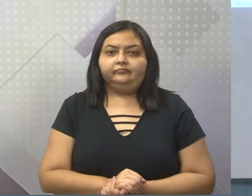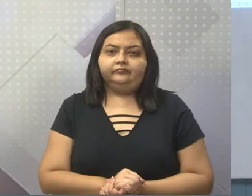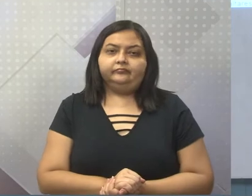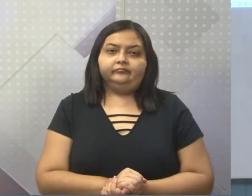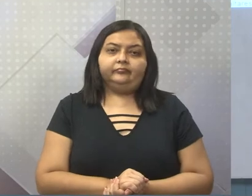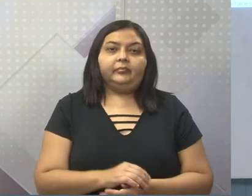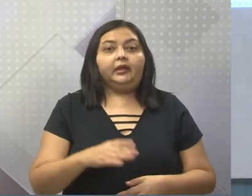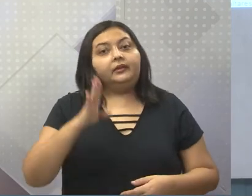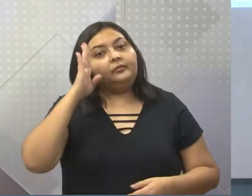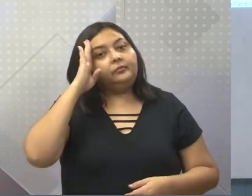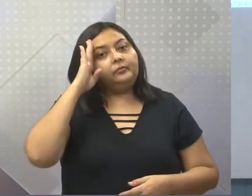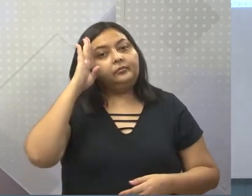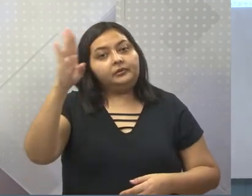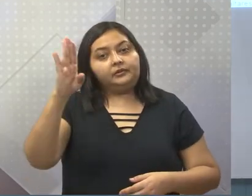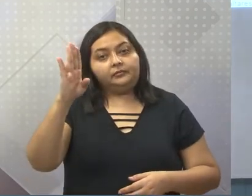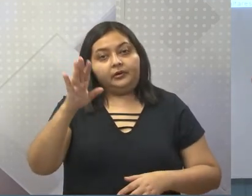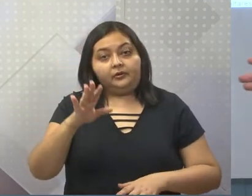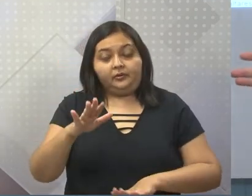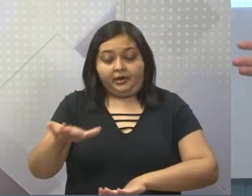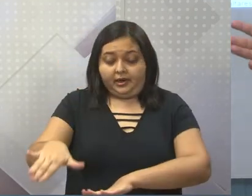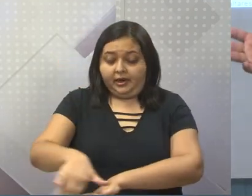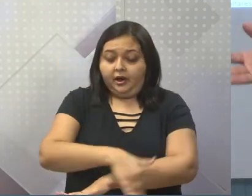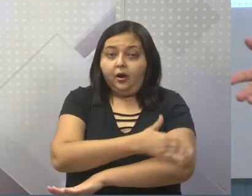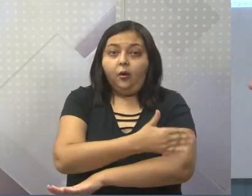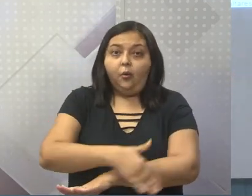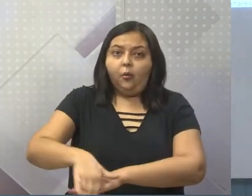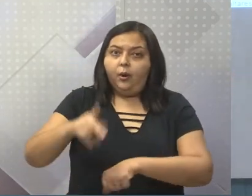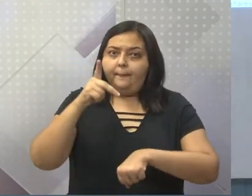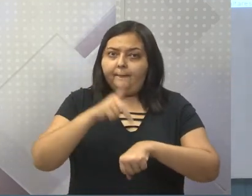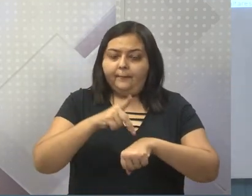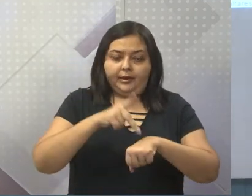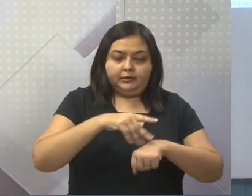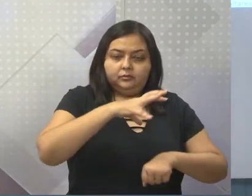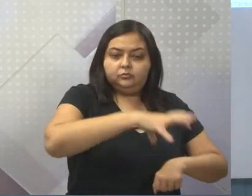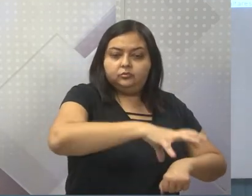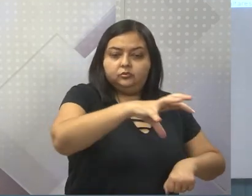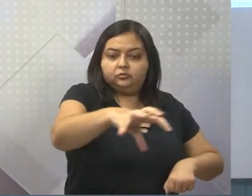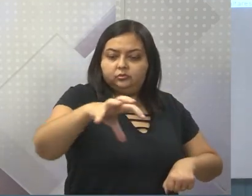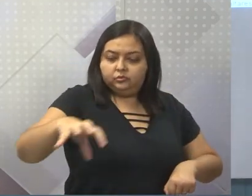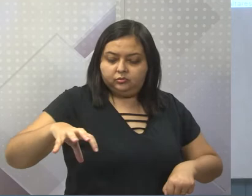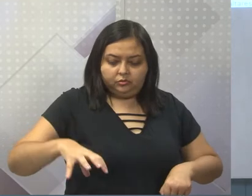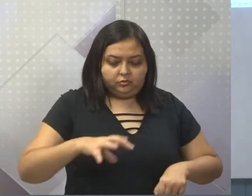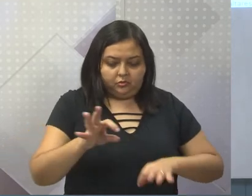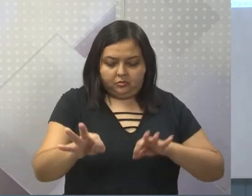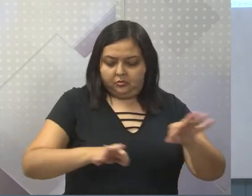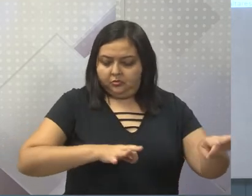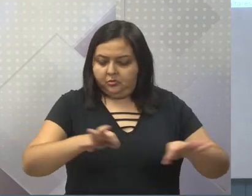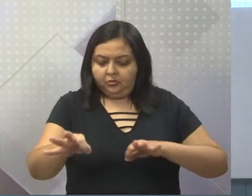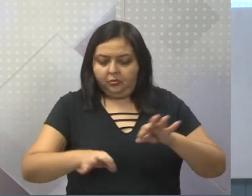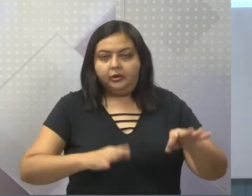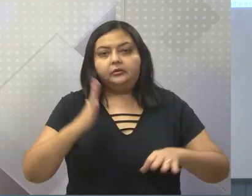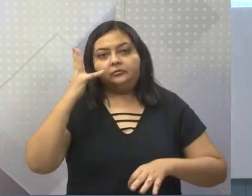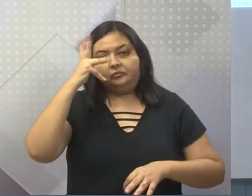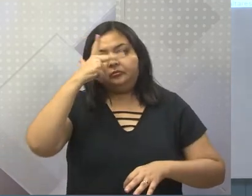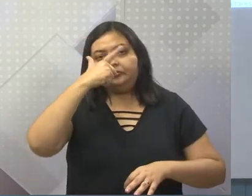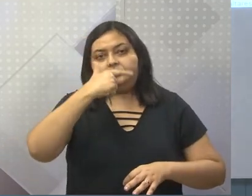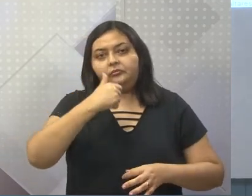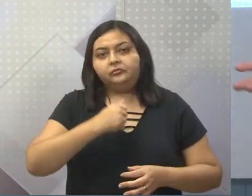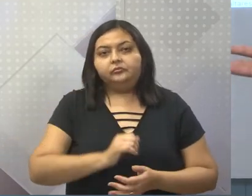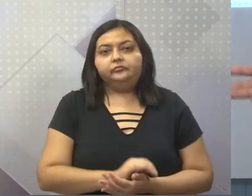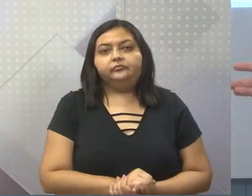E, principalmente, ruas basicamente calçadas. Ruas, calçadas. Isso era uma coisa muito fina. Porque,